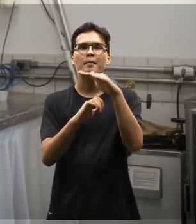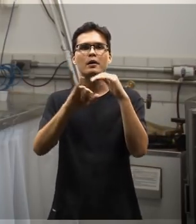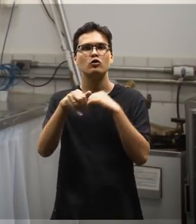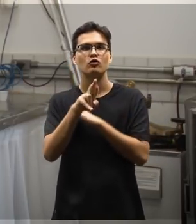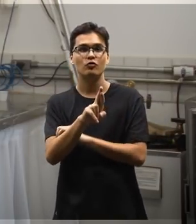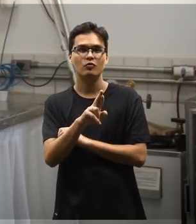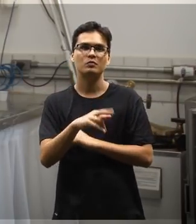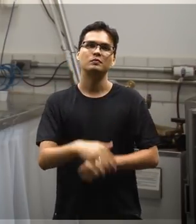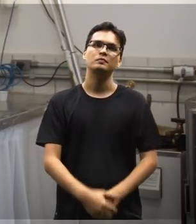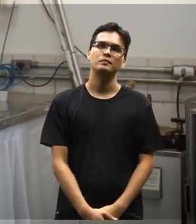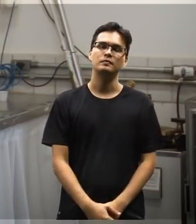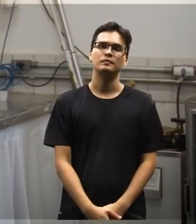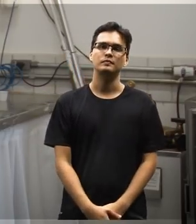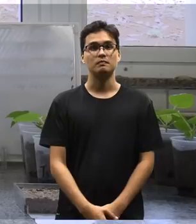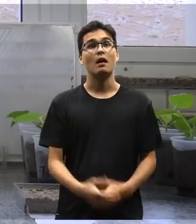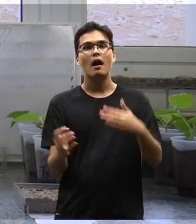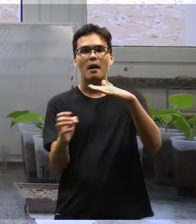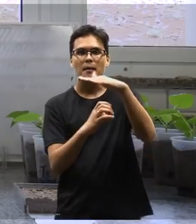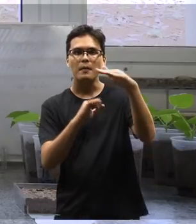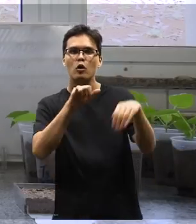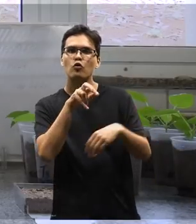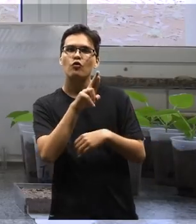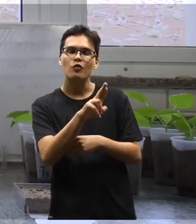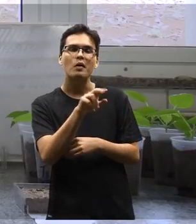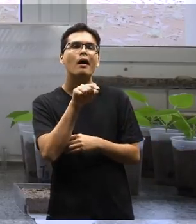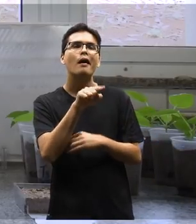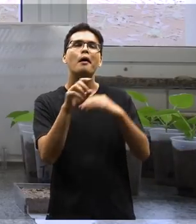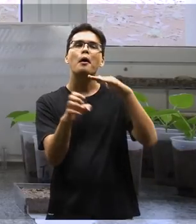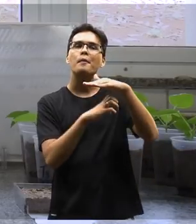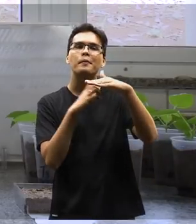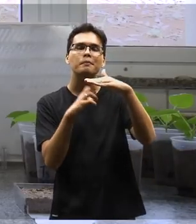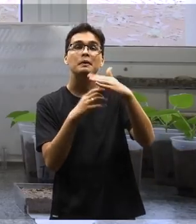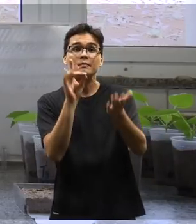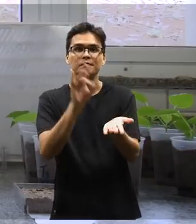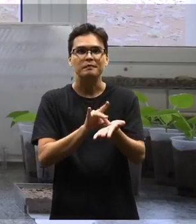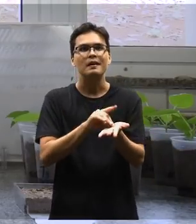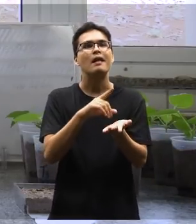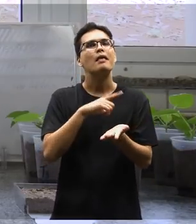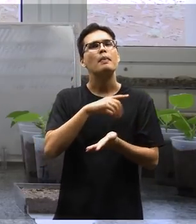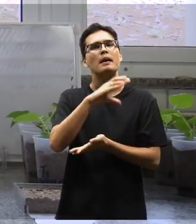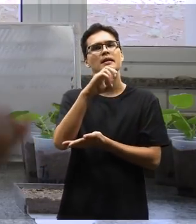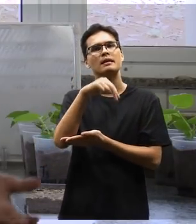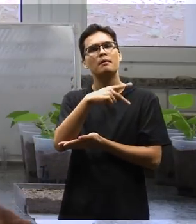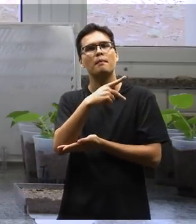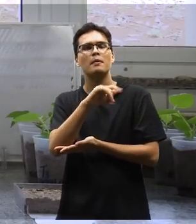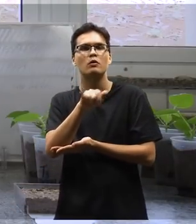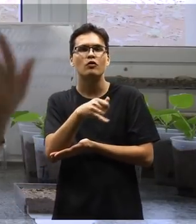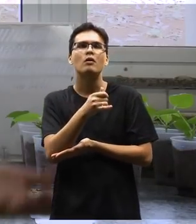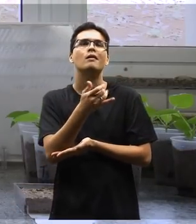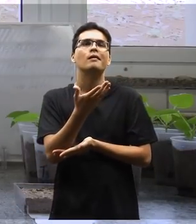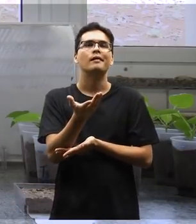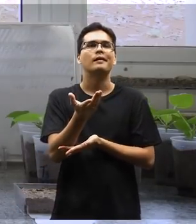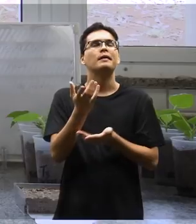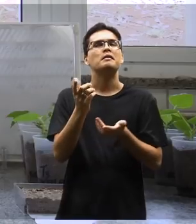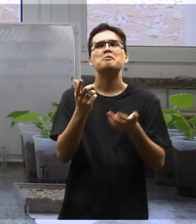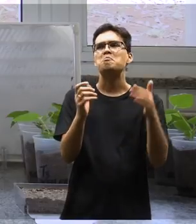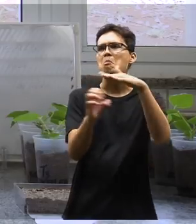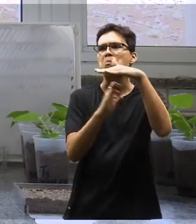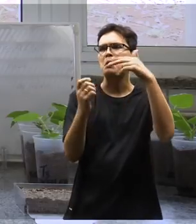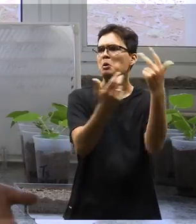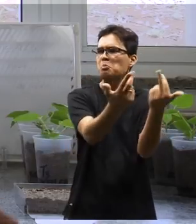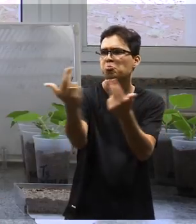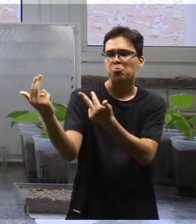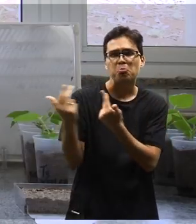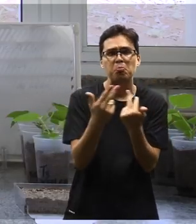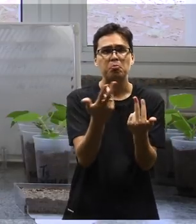acadêmico, a empresa Júnior mesmo. A empresa Júnior, ela é uma empresa consolidada, então, ela tem CNPJ e ela atua como